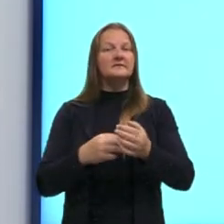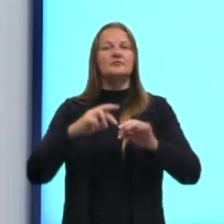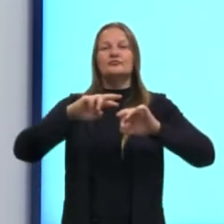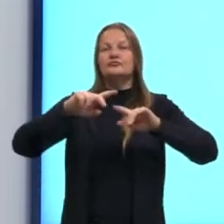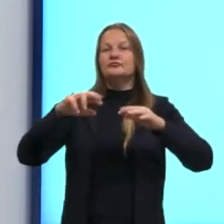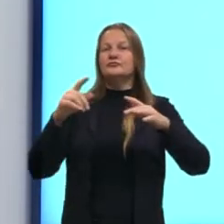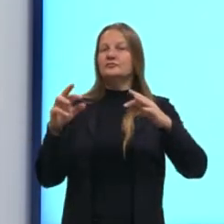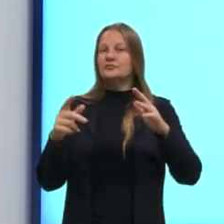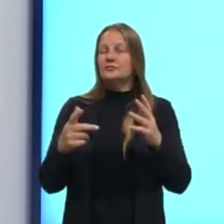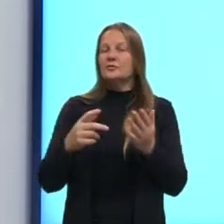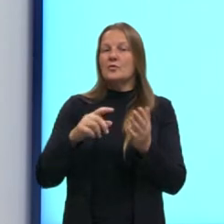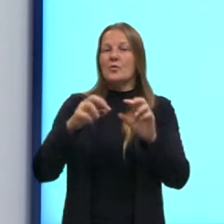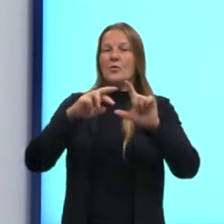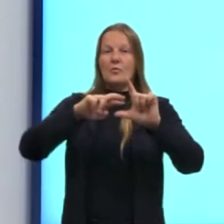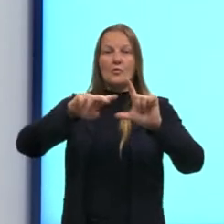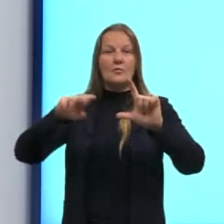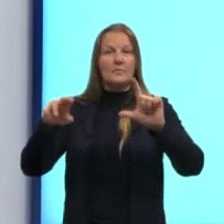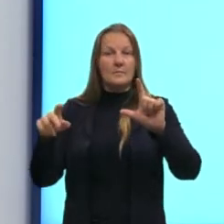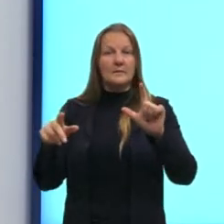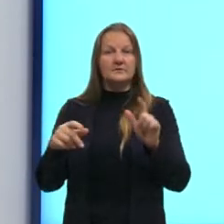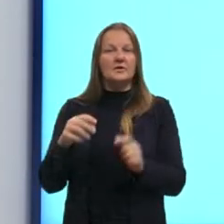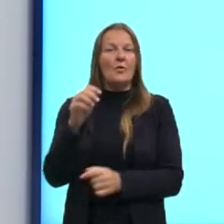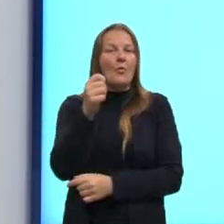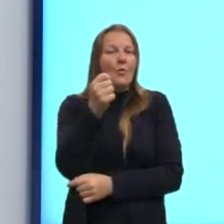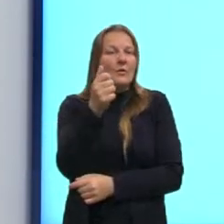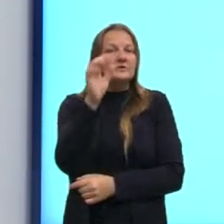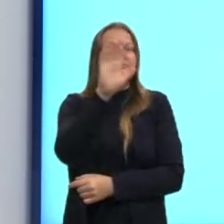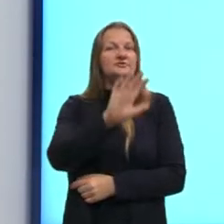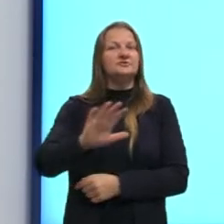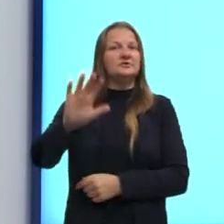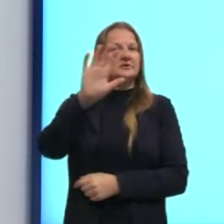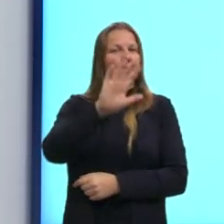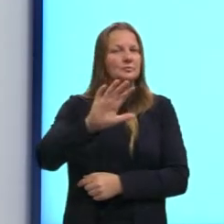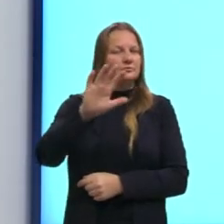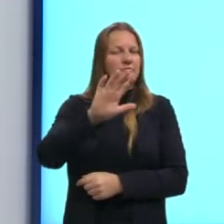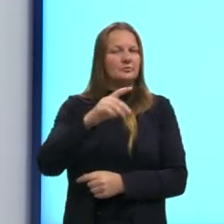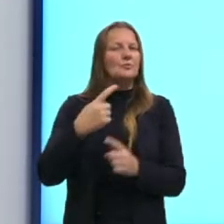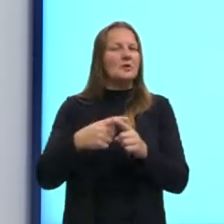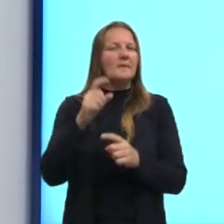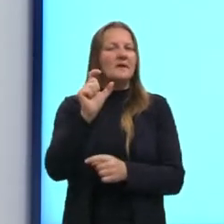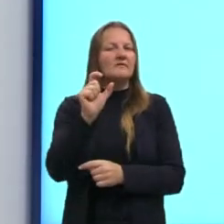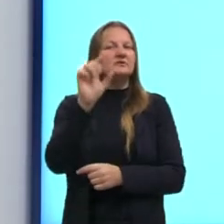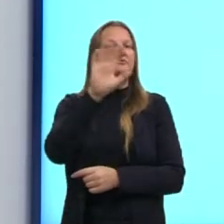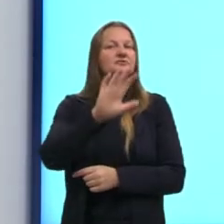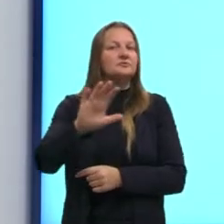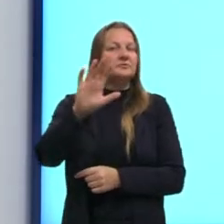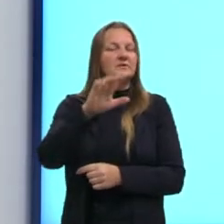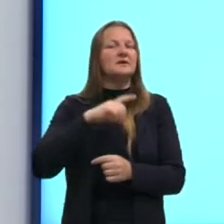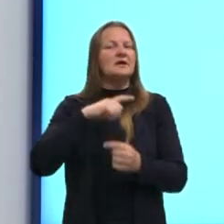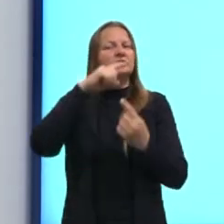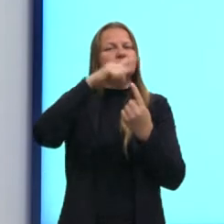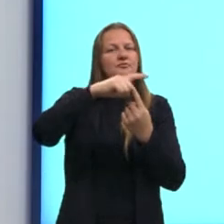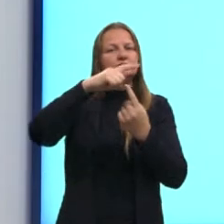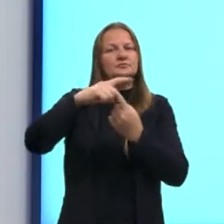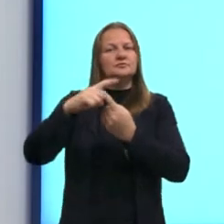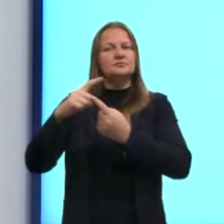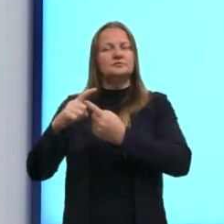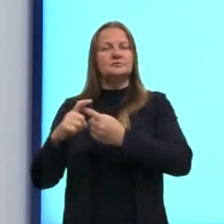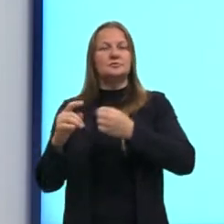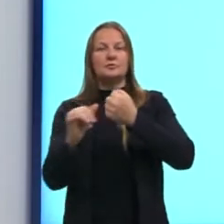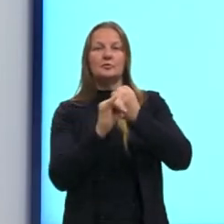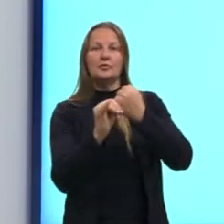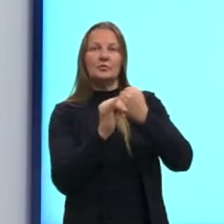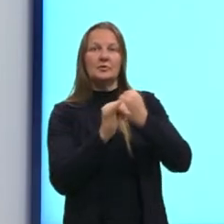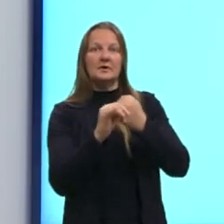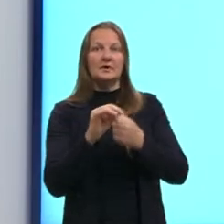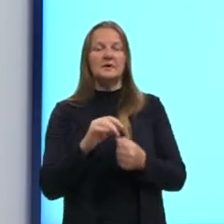marquei ali a palavra geralmente, tá? Porque a gente tem aí vários tipos de crônica. E